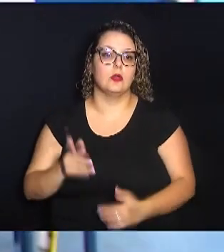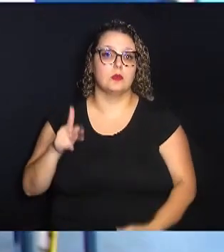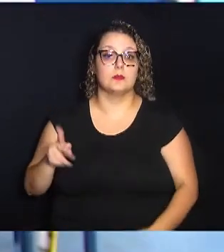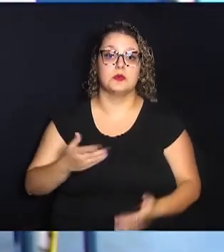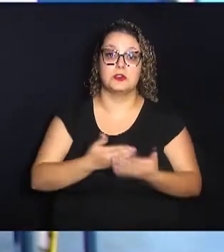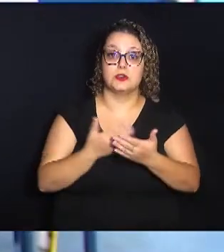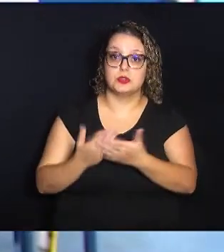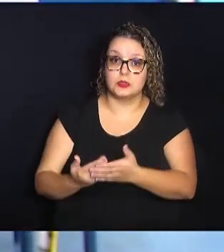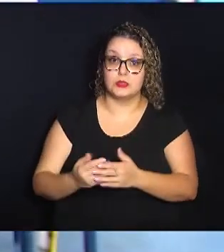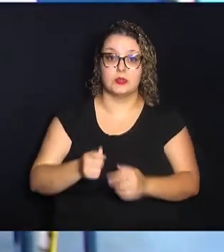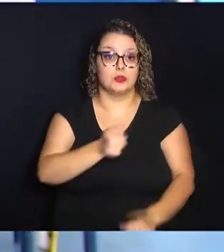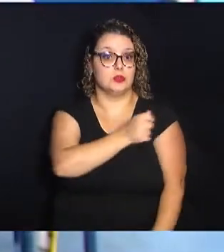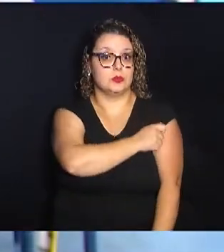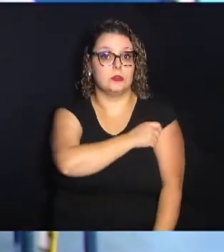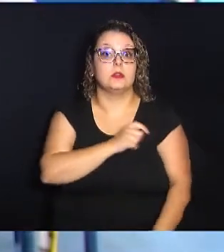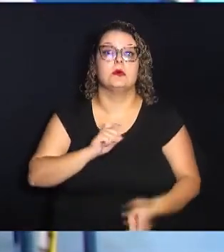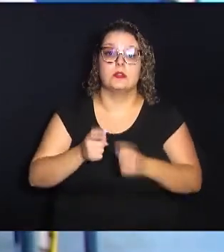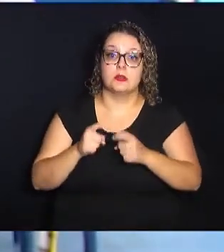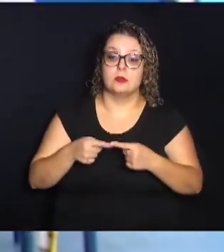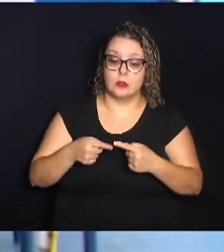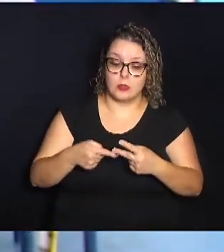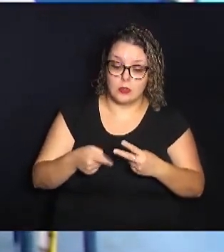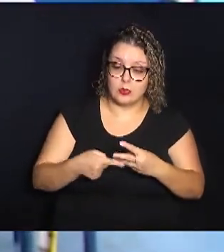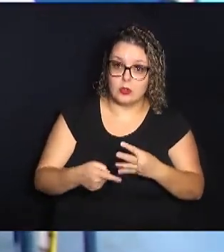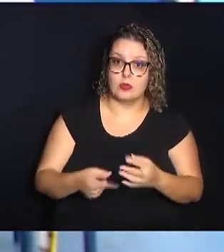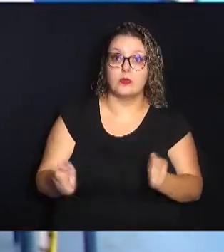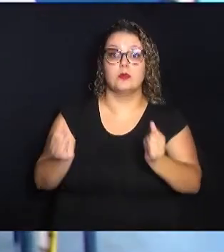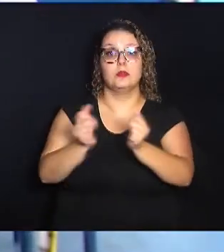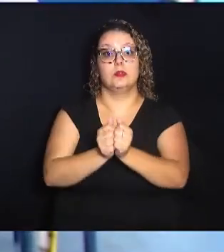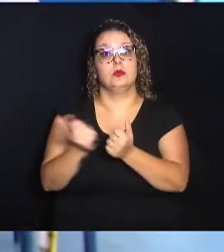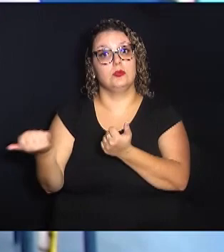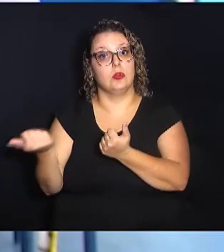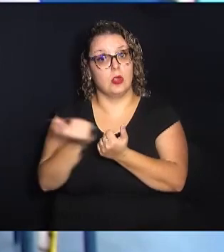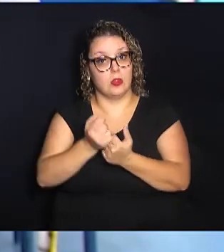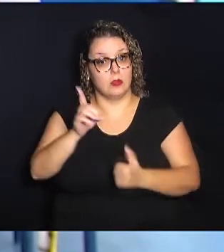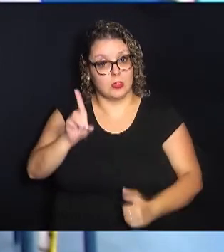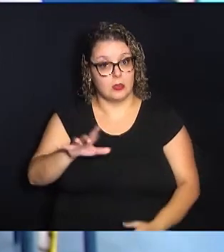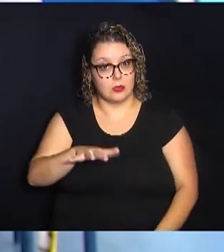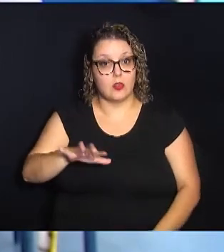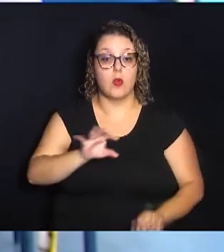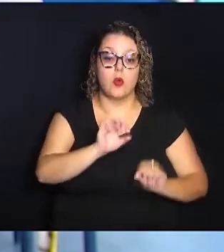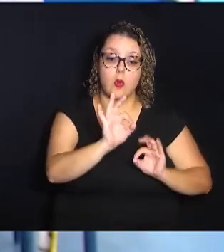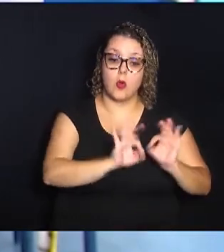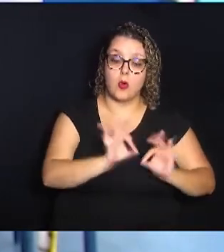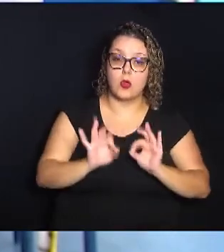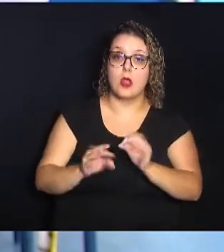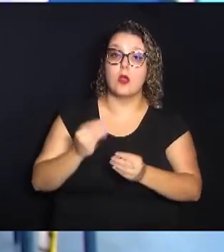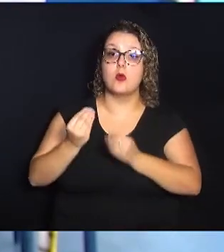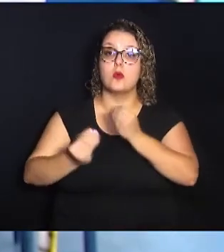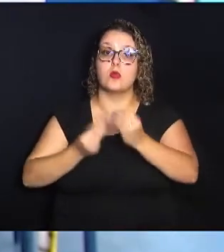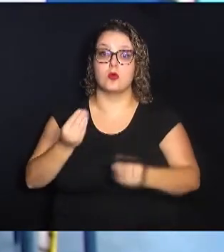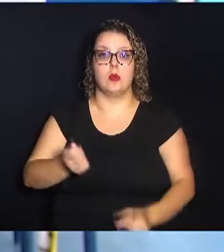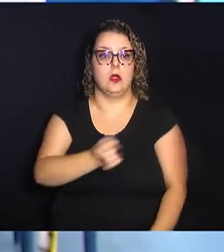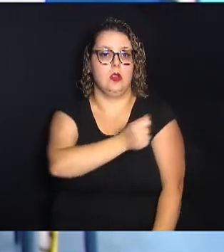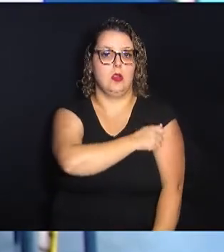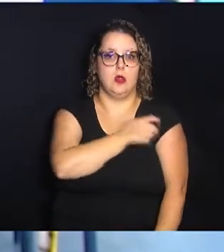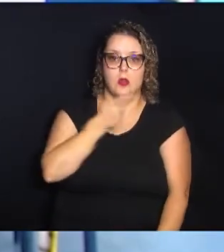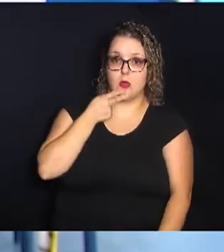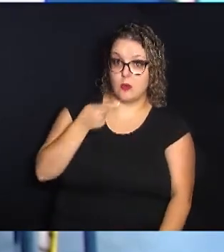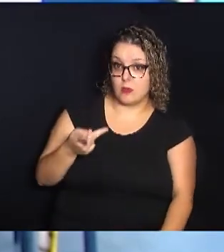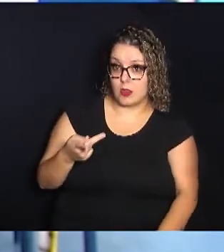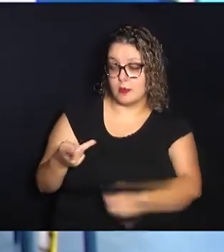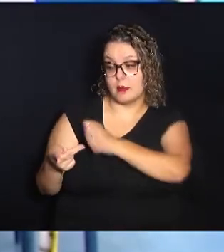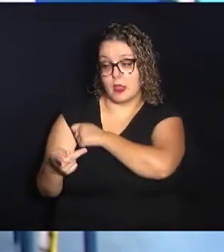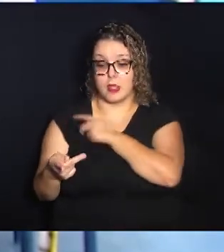e eles têm uma reunião semanal, junto com a vice-diretora, onde eles organizam como é que aluno vai falar para aluno.